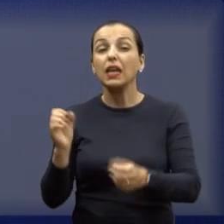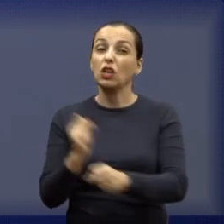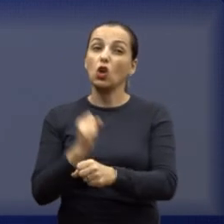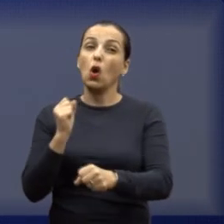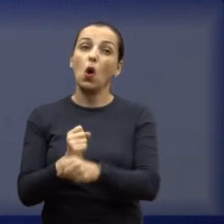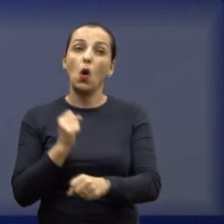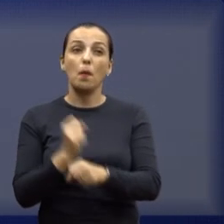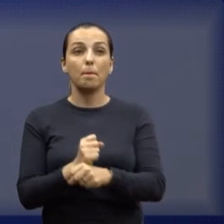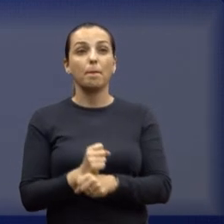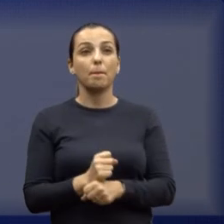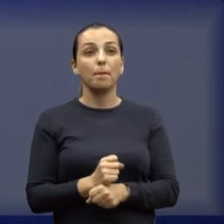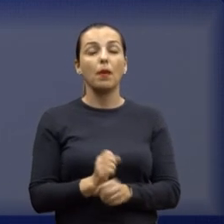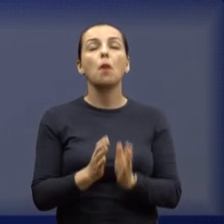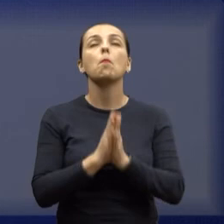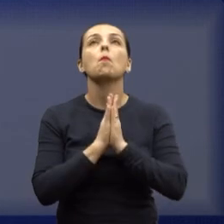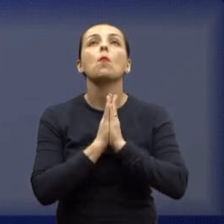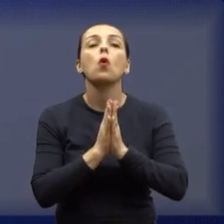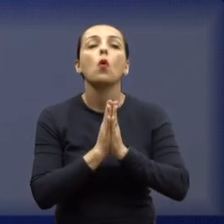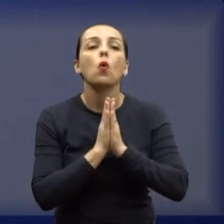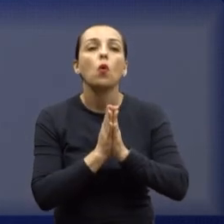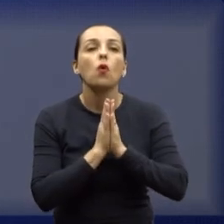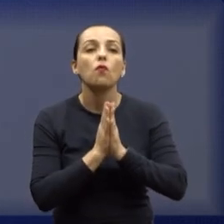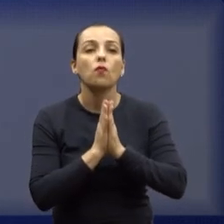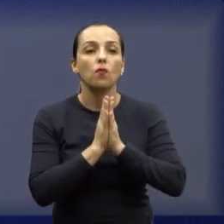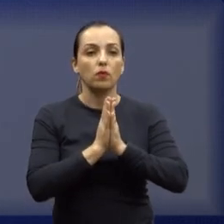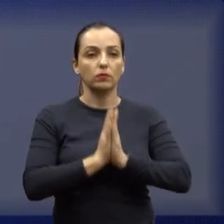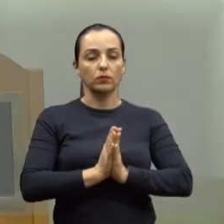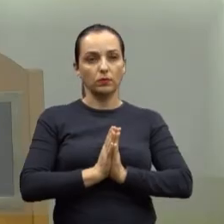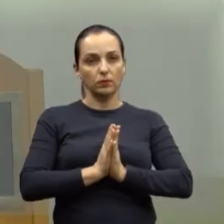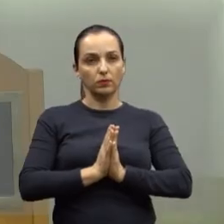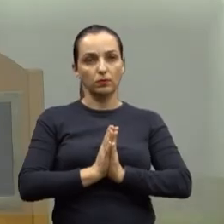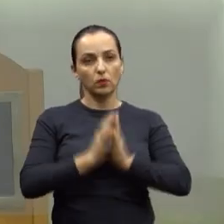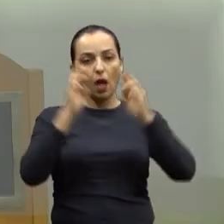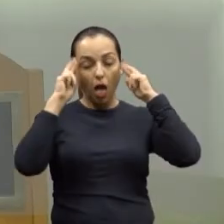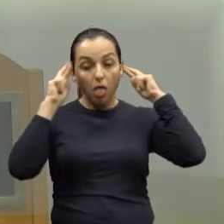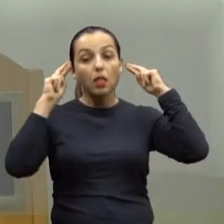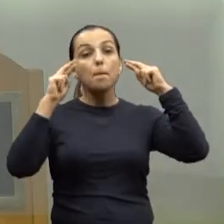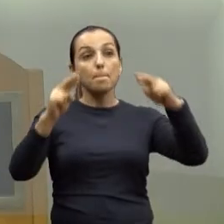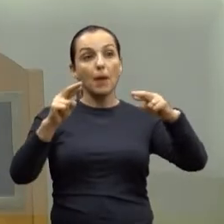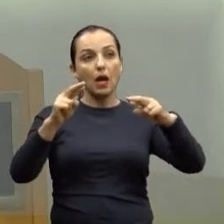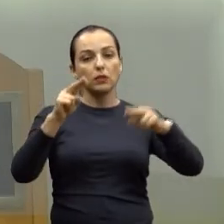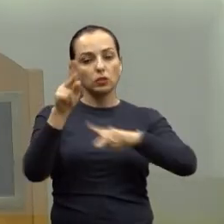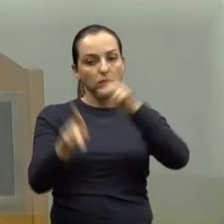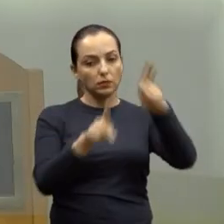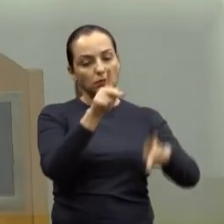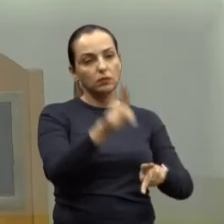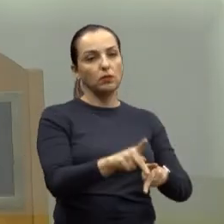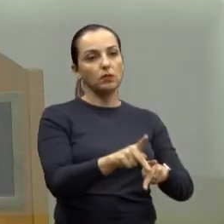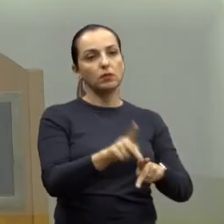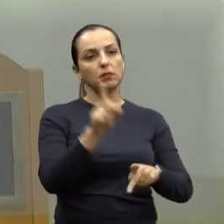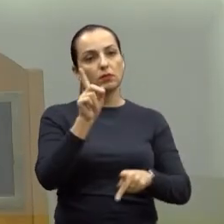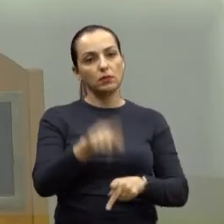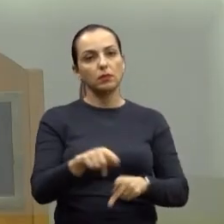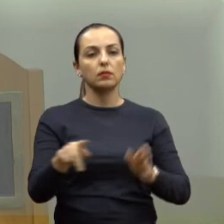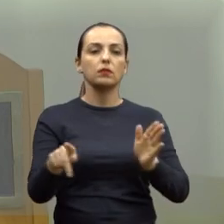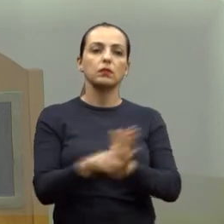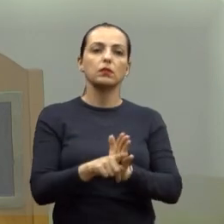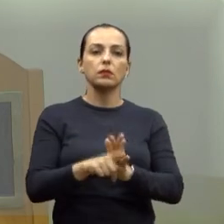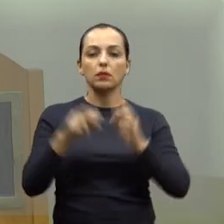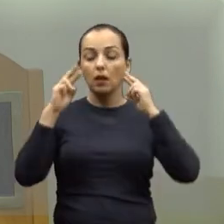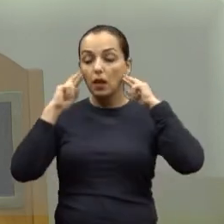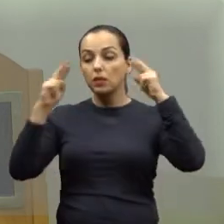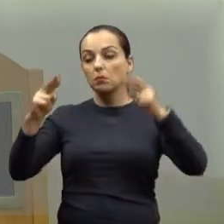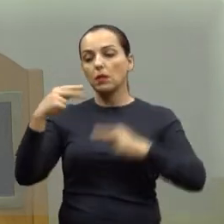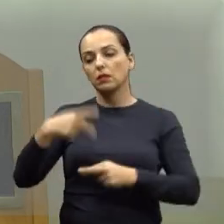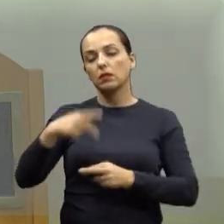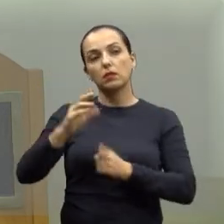pelo amor de Deus, respeite seus cidadãos e respeite